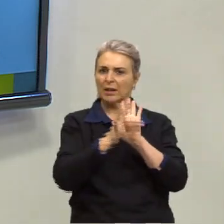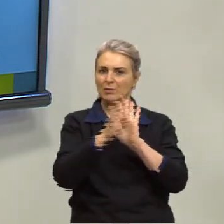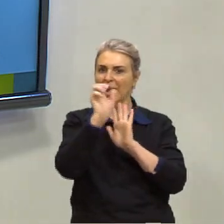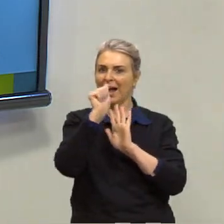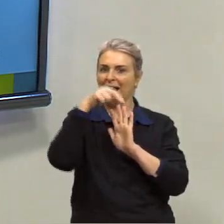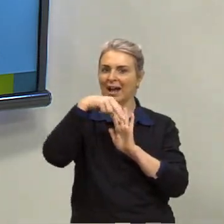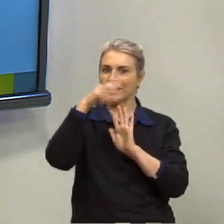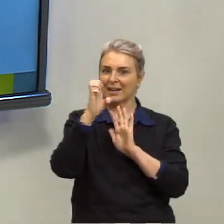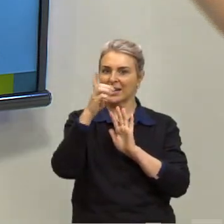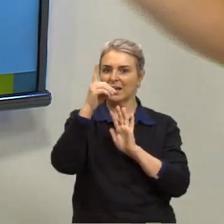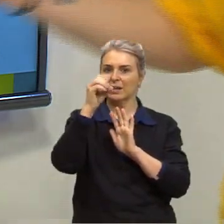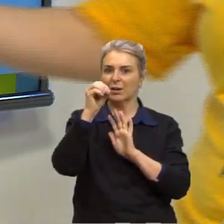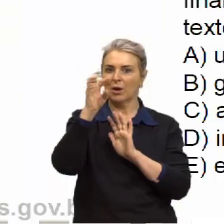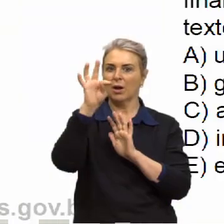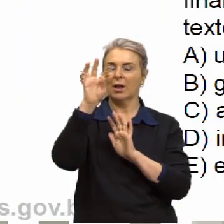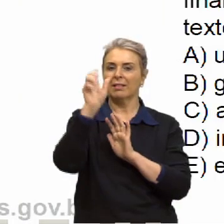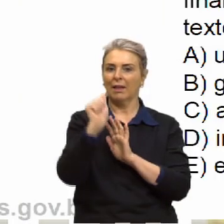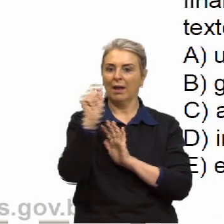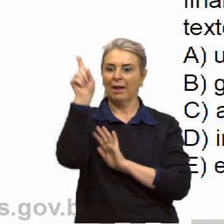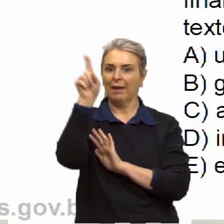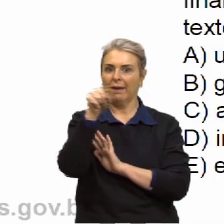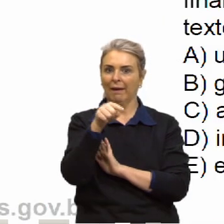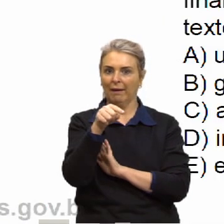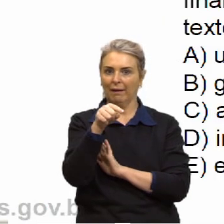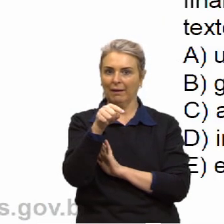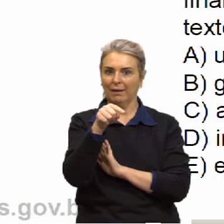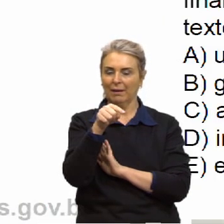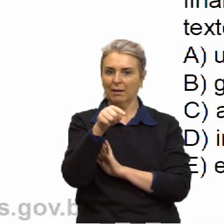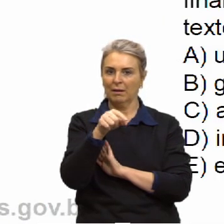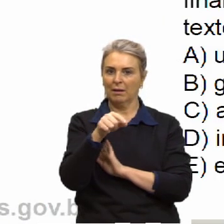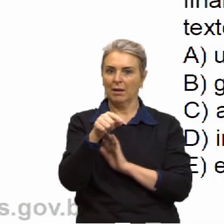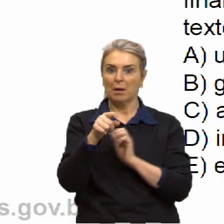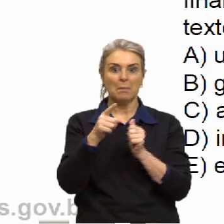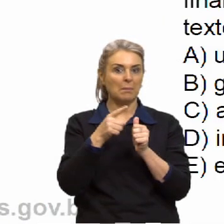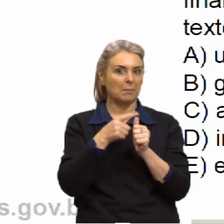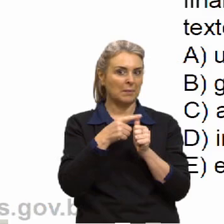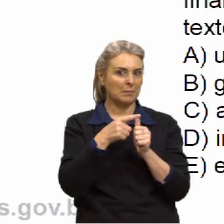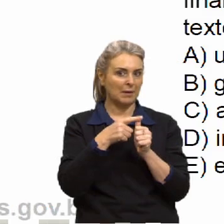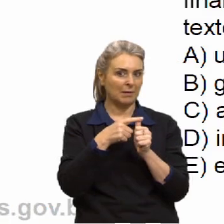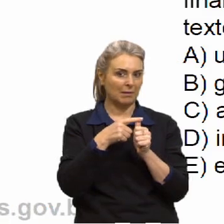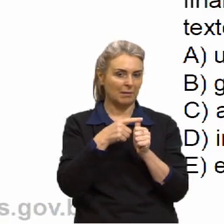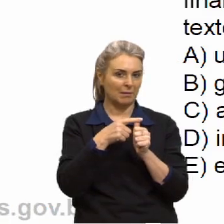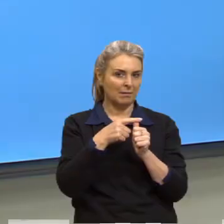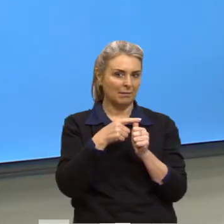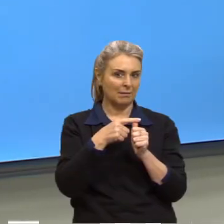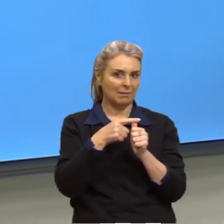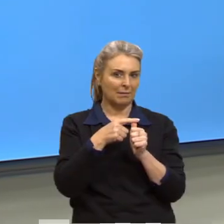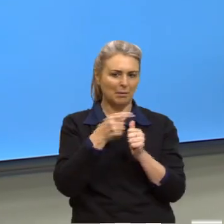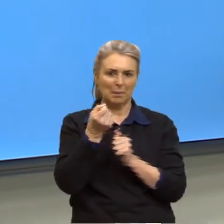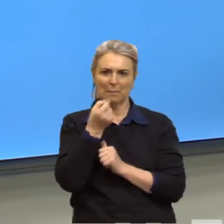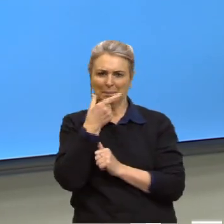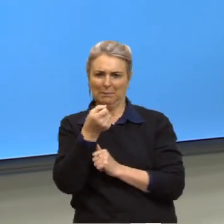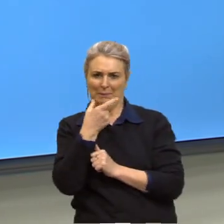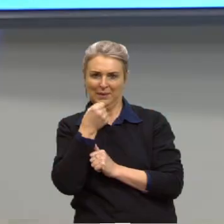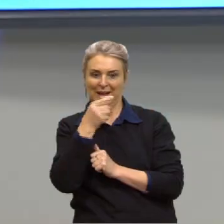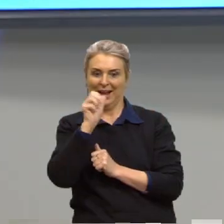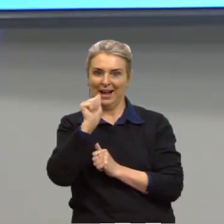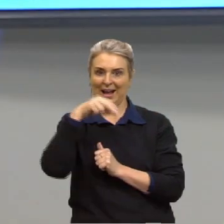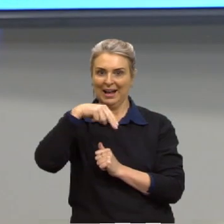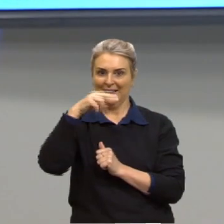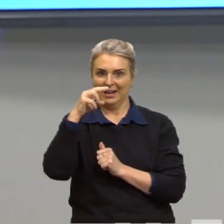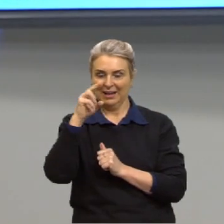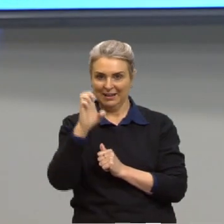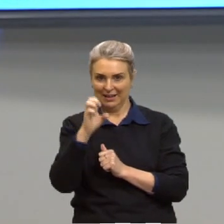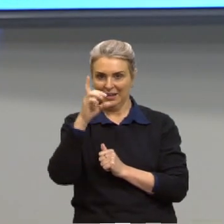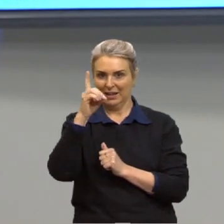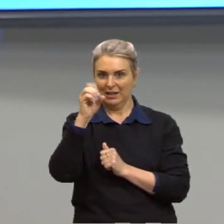é... Olhem aqui. A anedota, primeira coisa. A anedota é piada, tá? Então, sempre